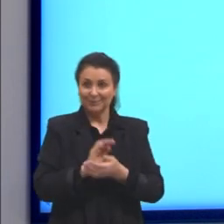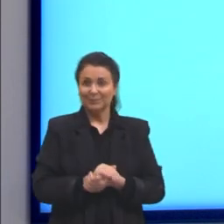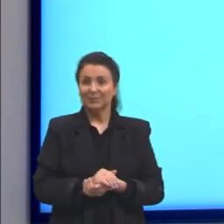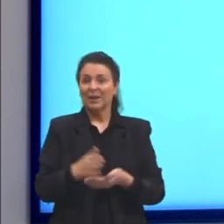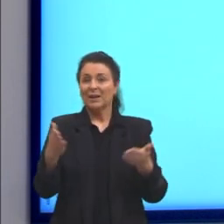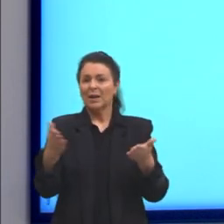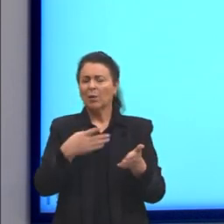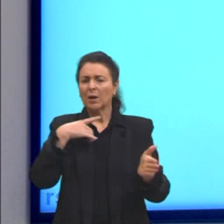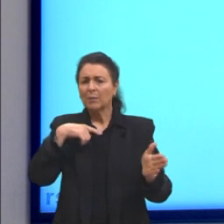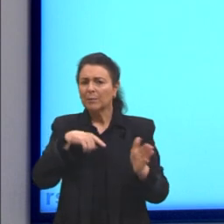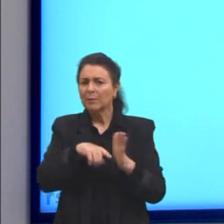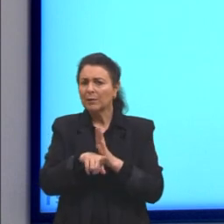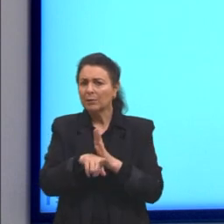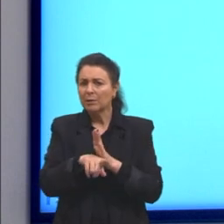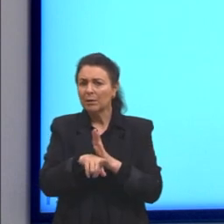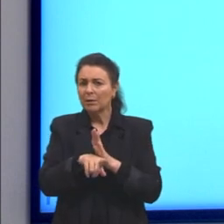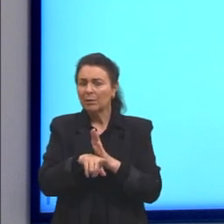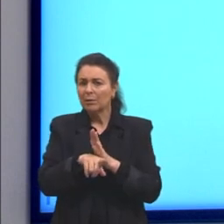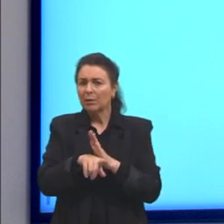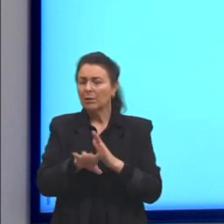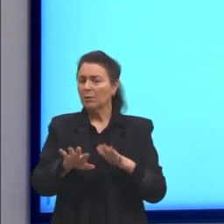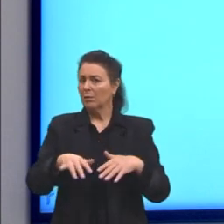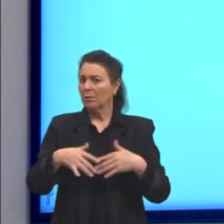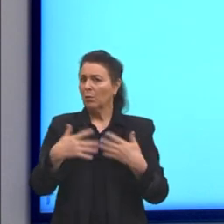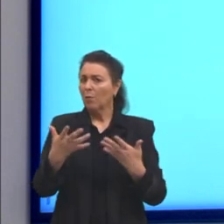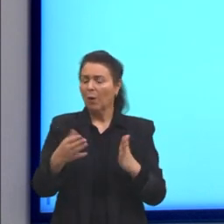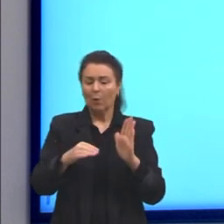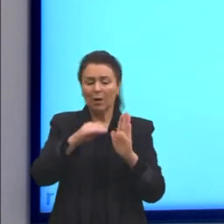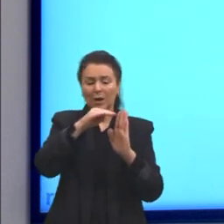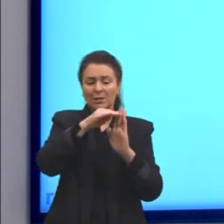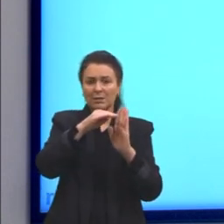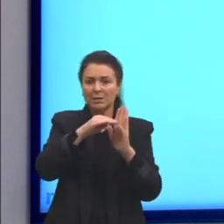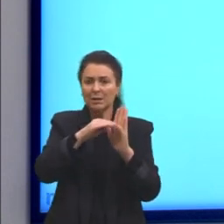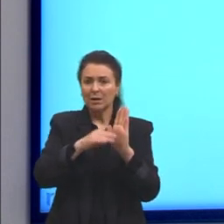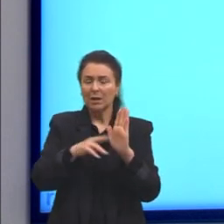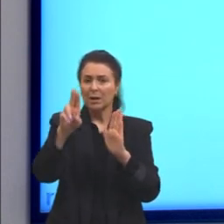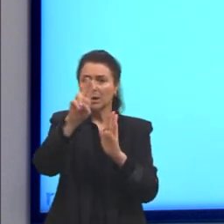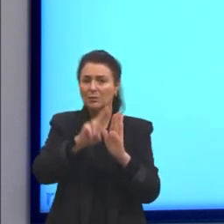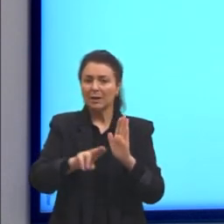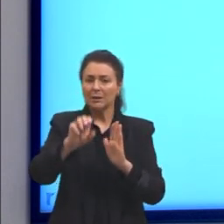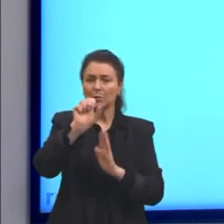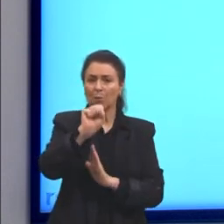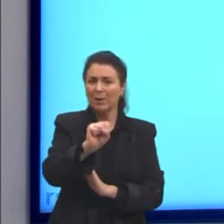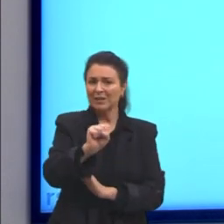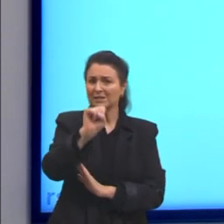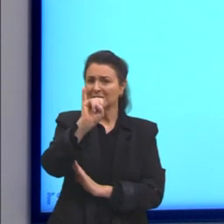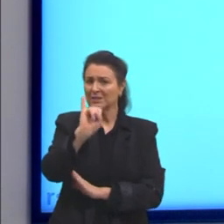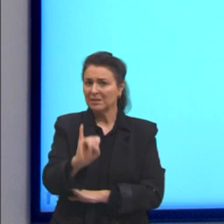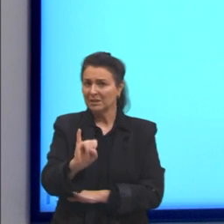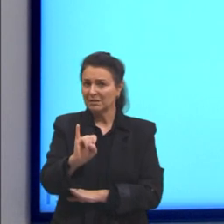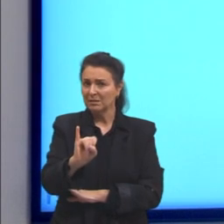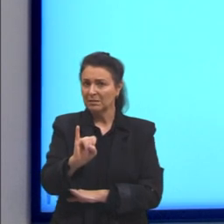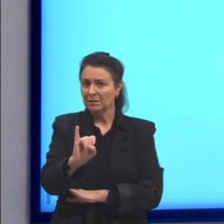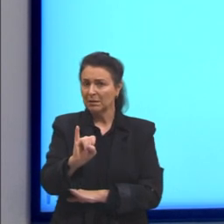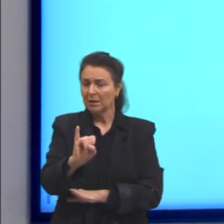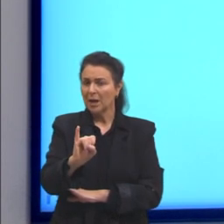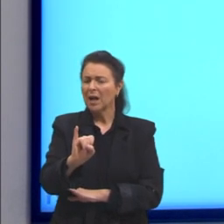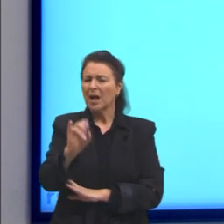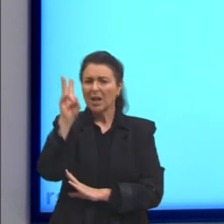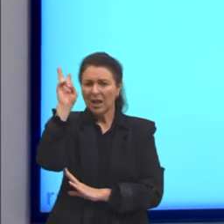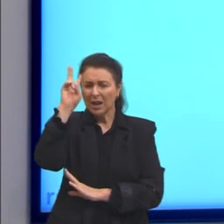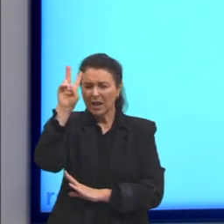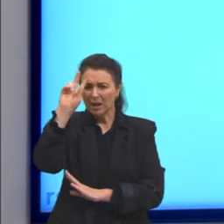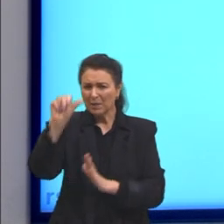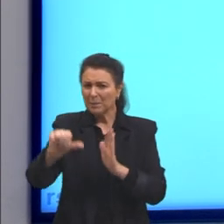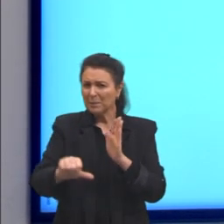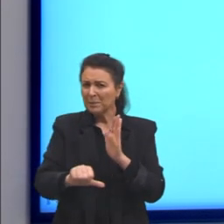E agora eu pergunto para vocês, qual escala é usada no SI? O SI a gente falou lá nas primeiras aulas, que é o